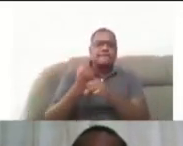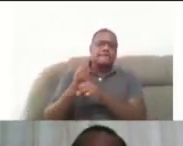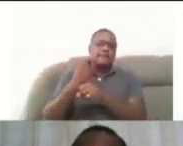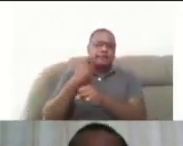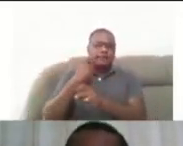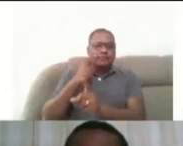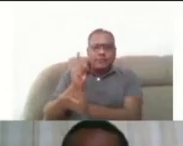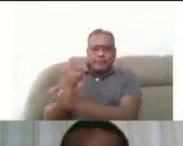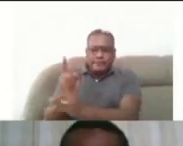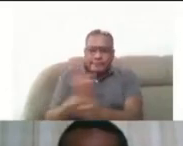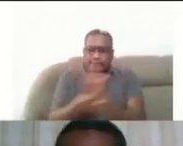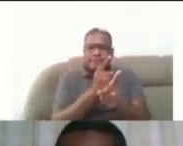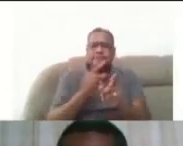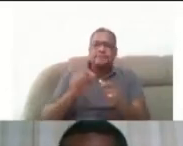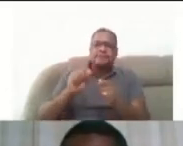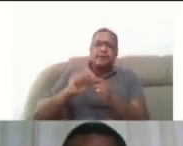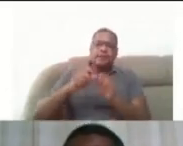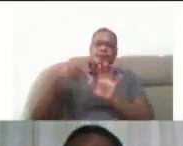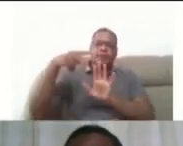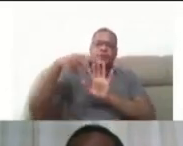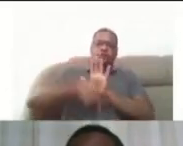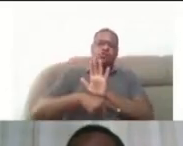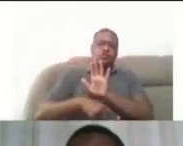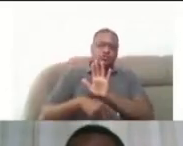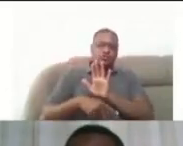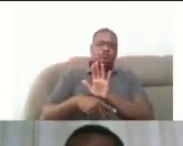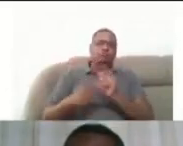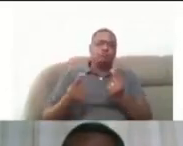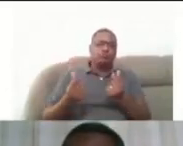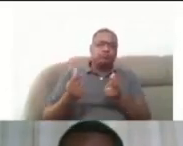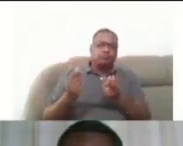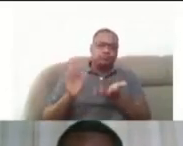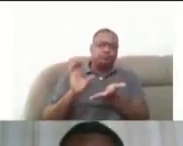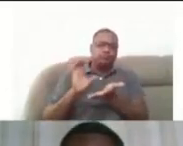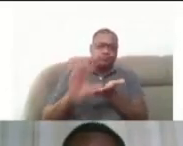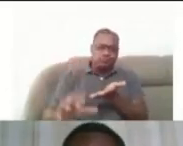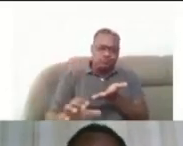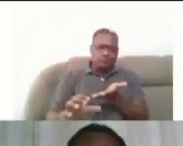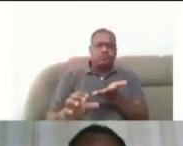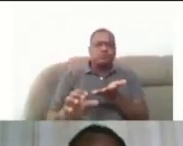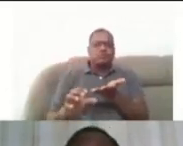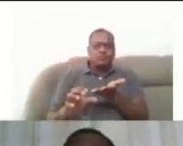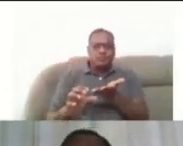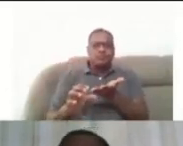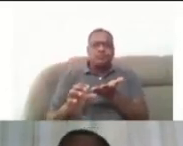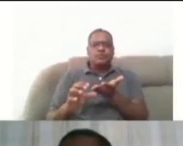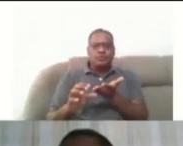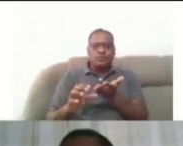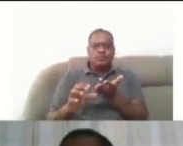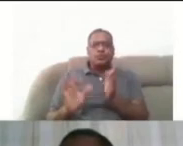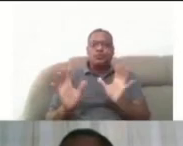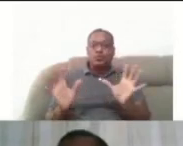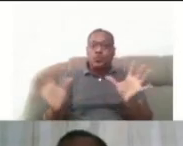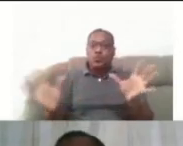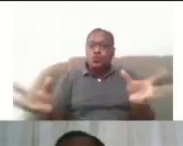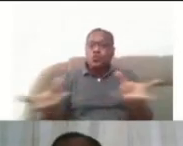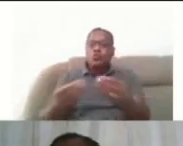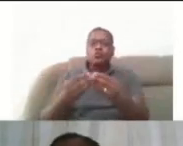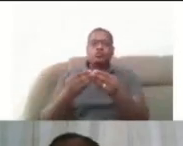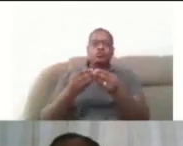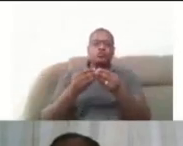desenvolvimento de projetos e orçamentos necessários, claro, para adequar todas as unidades acadêmicas,